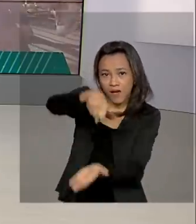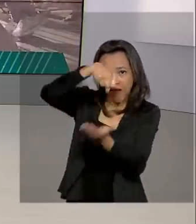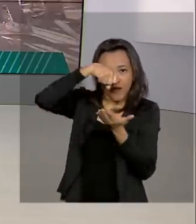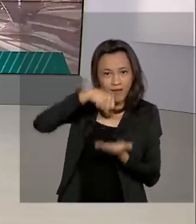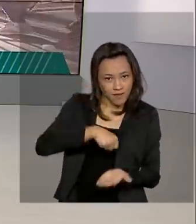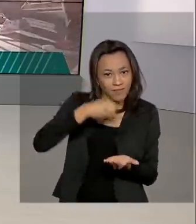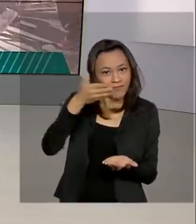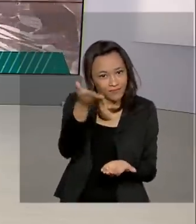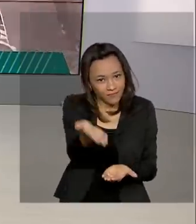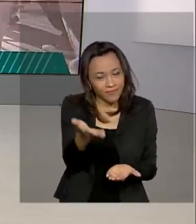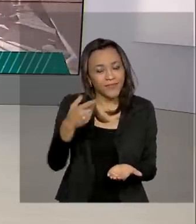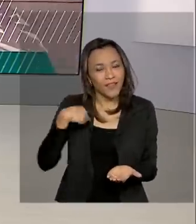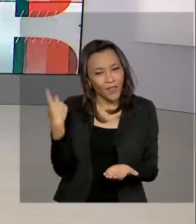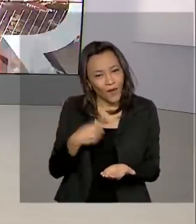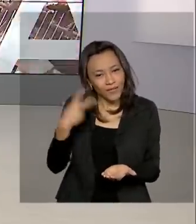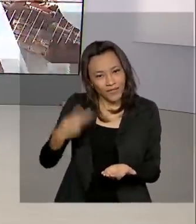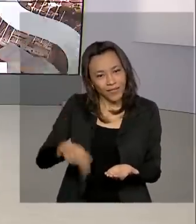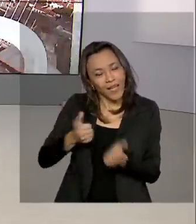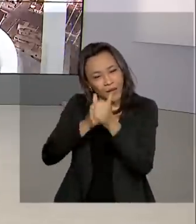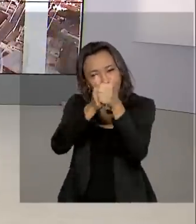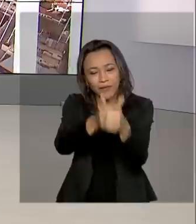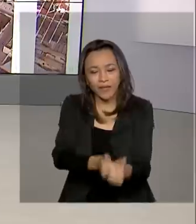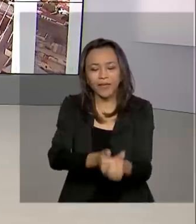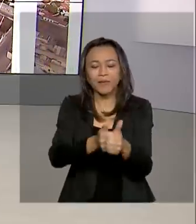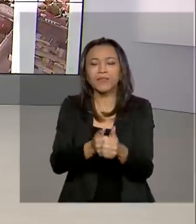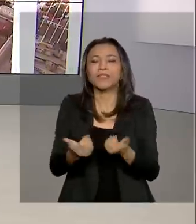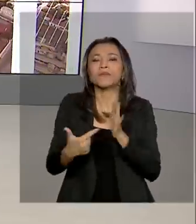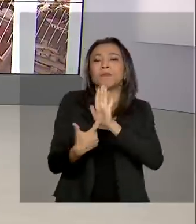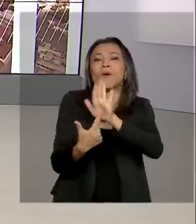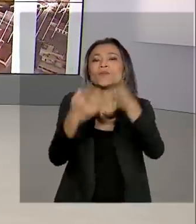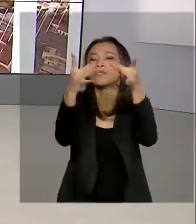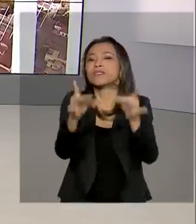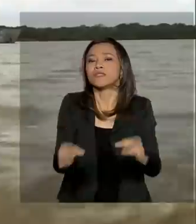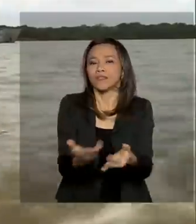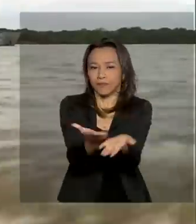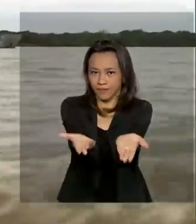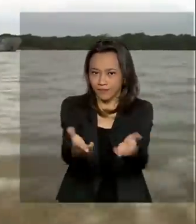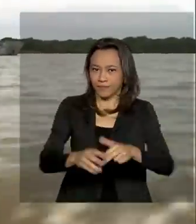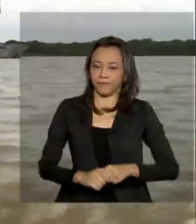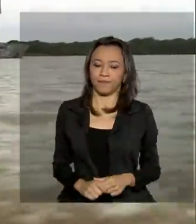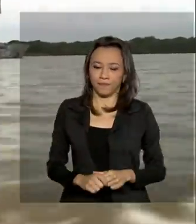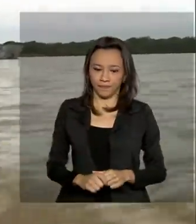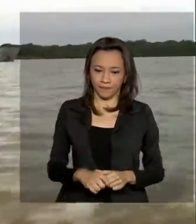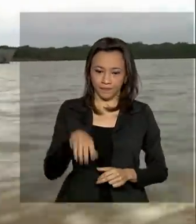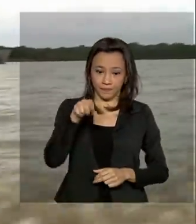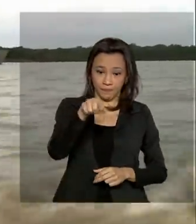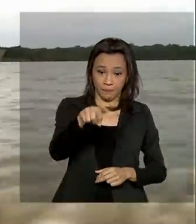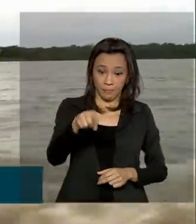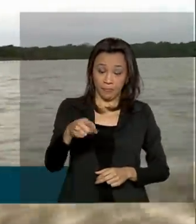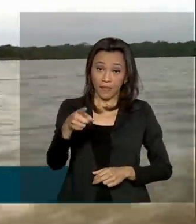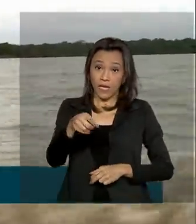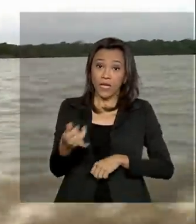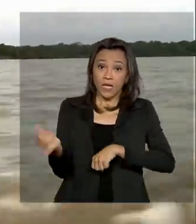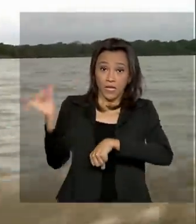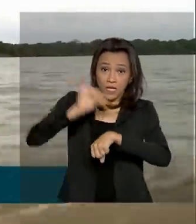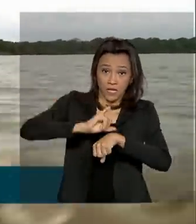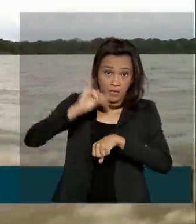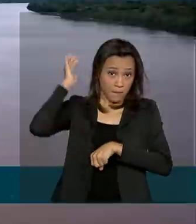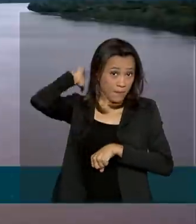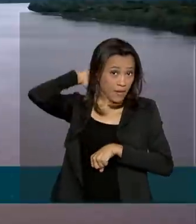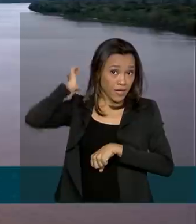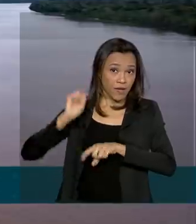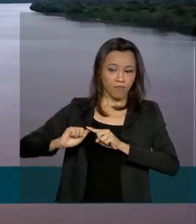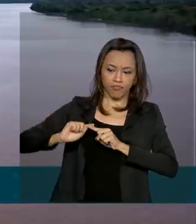Pão da Vida. A nossa equipe acompanhou e traz os detalhes para você. Da base naval de Belém até a Ilha do